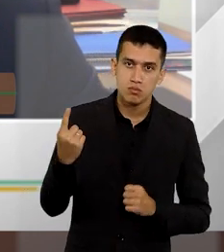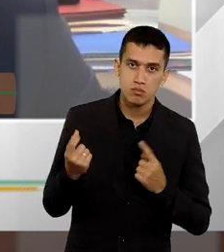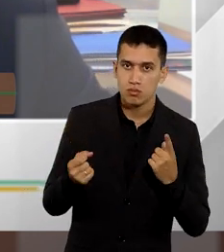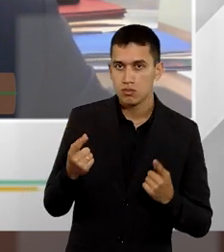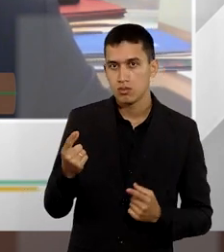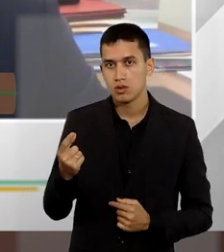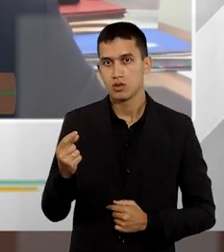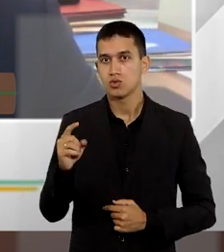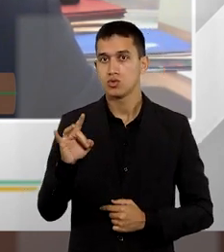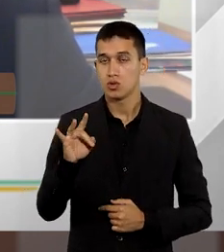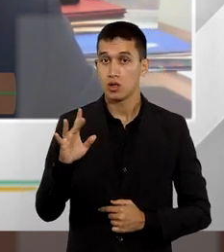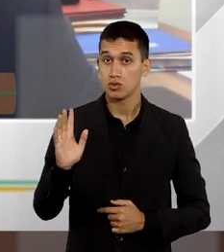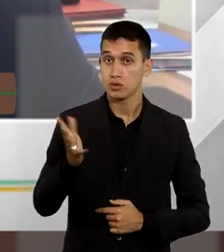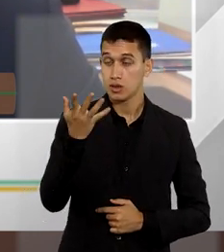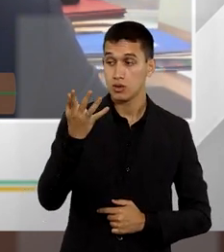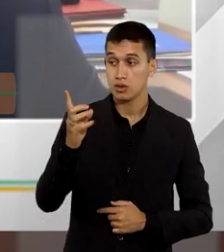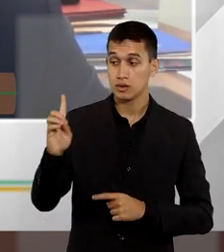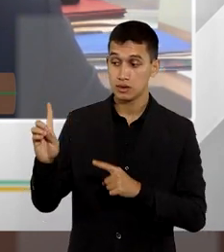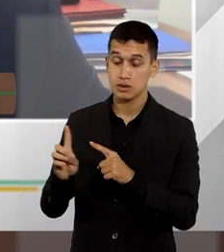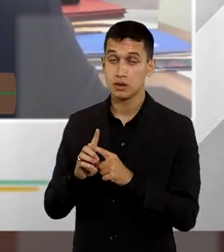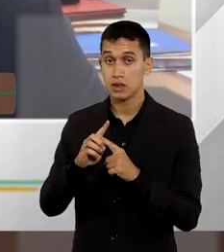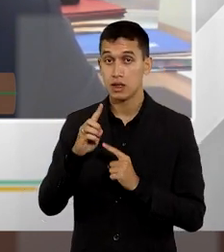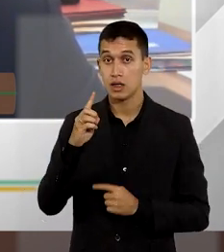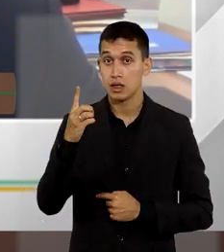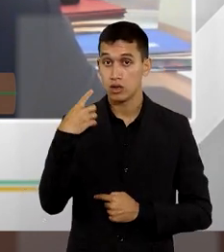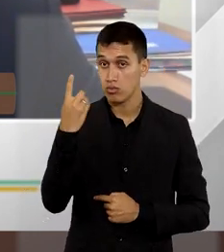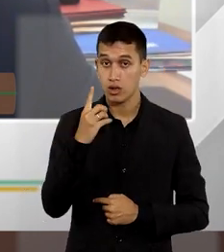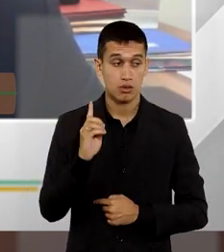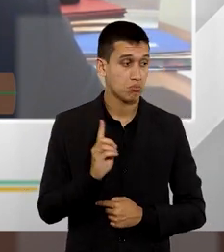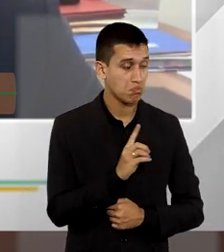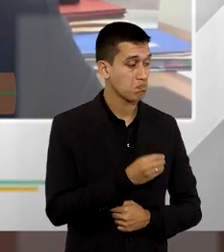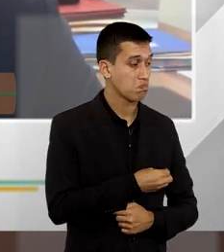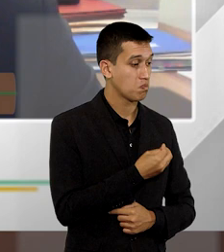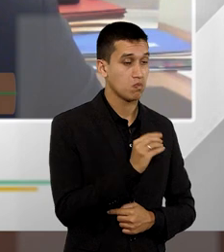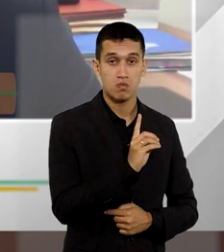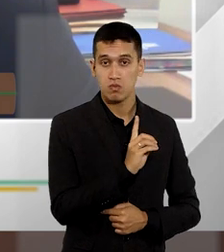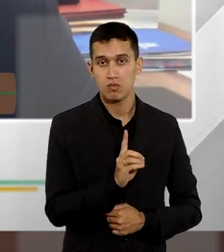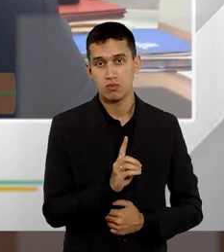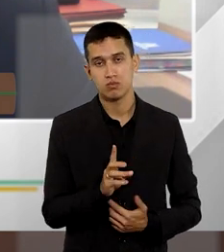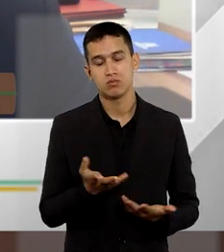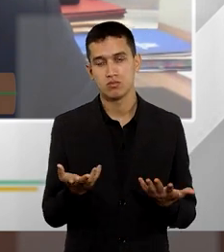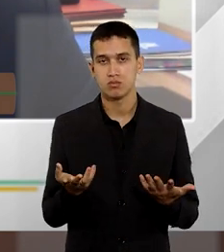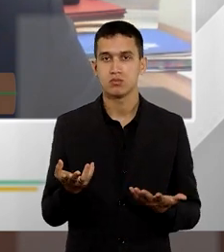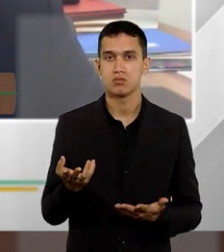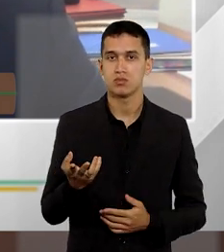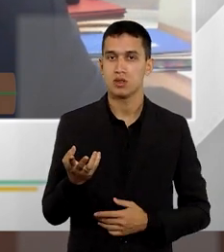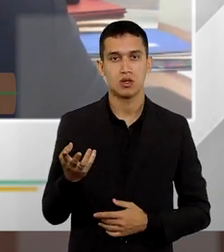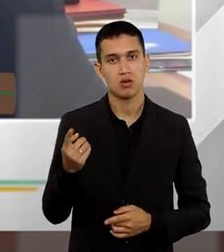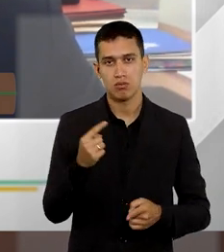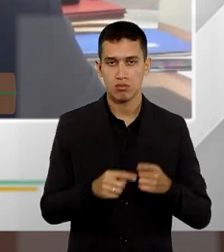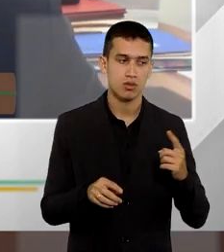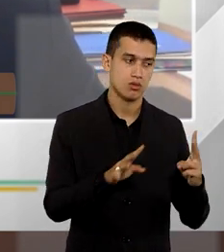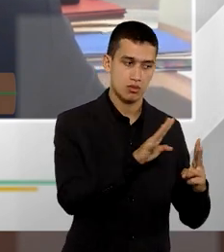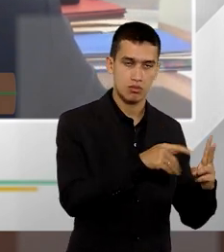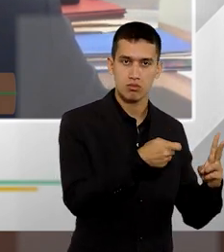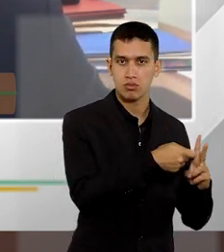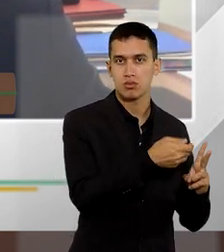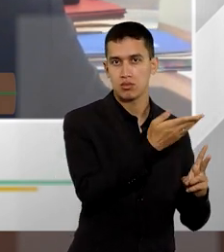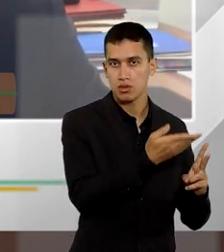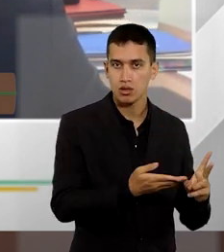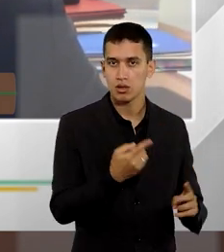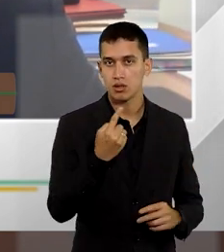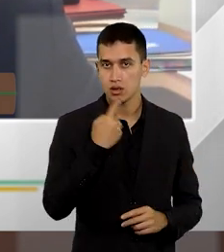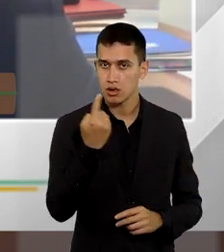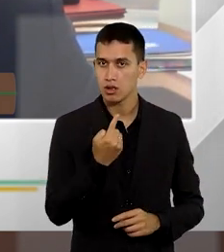só é ocorrer, do advogado não ter participado, nós defendemos que não cabe a parte o direito